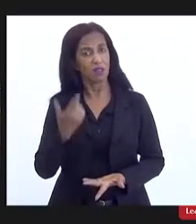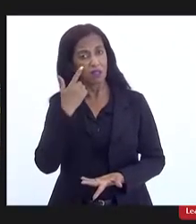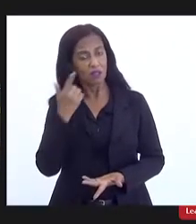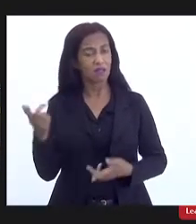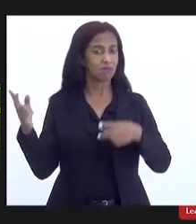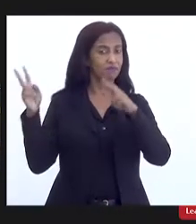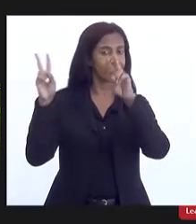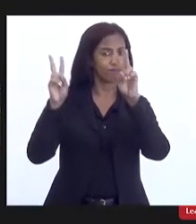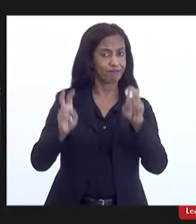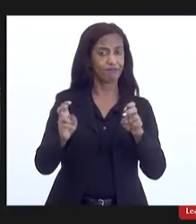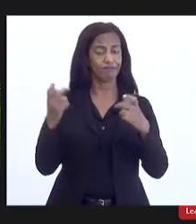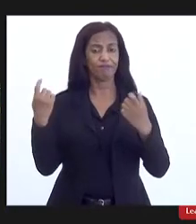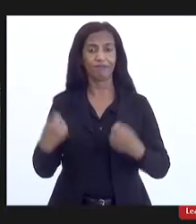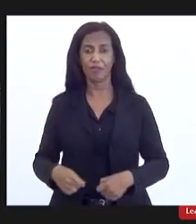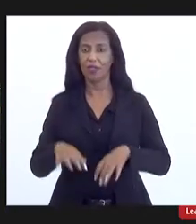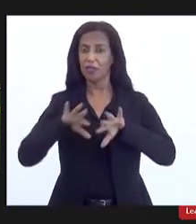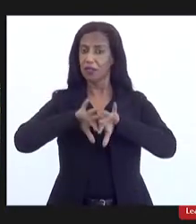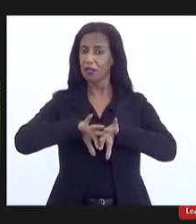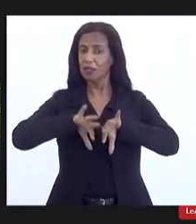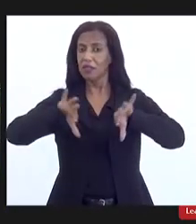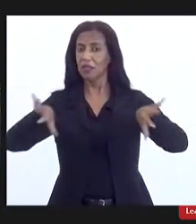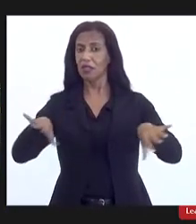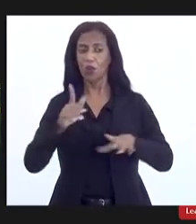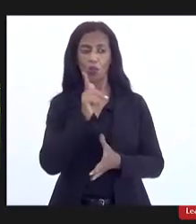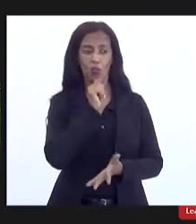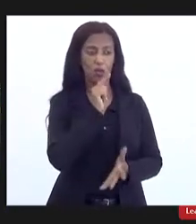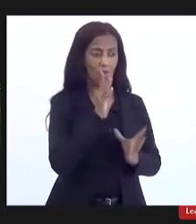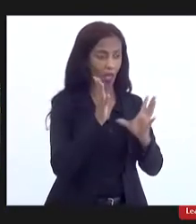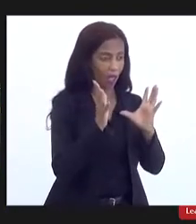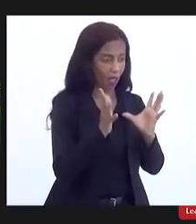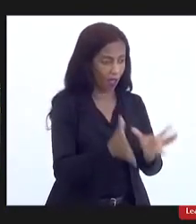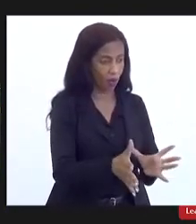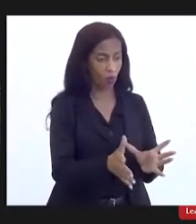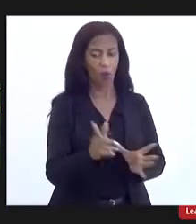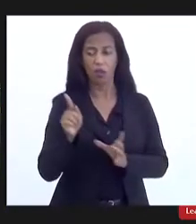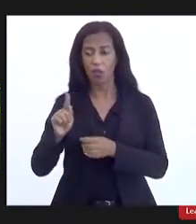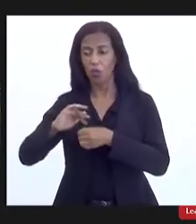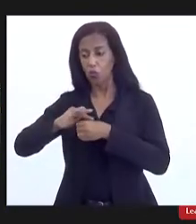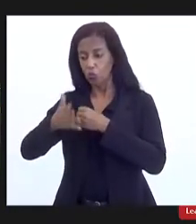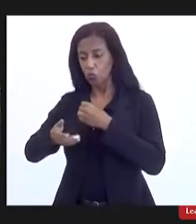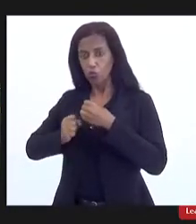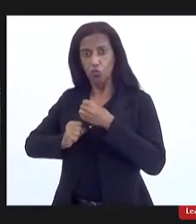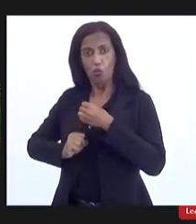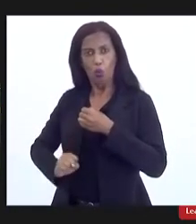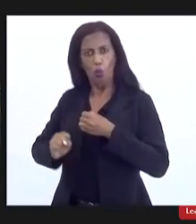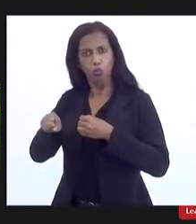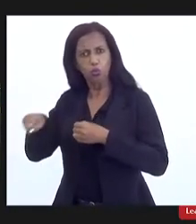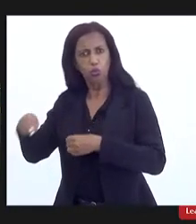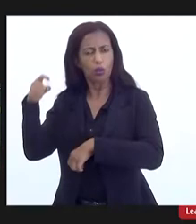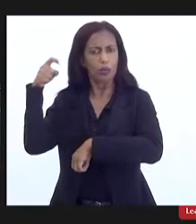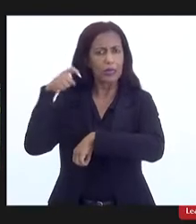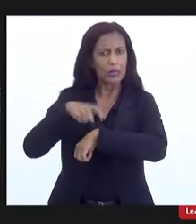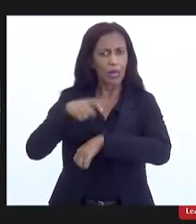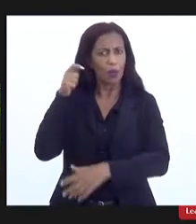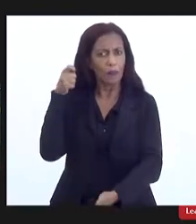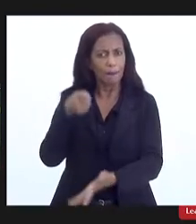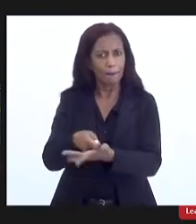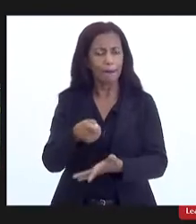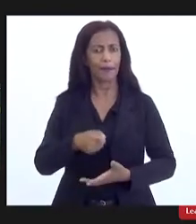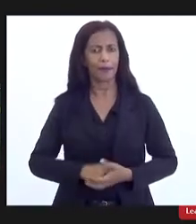aqui. A gente tem que separar o que é água do que é esgoto na hora da gente pagar.